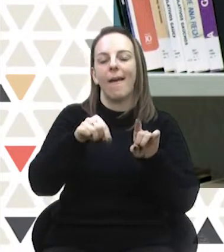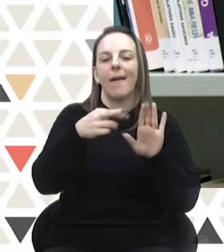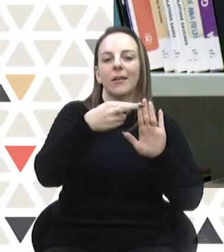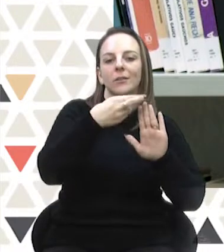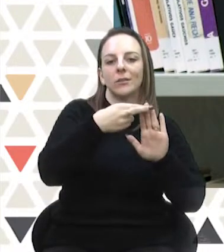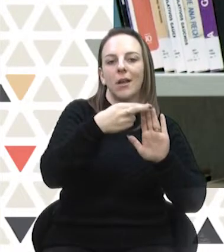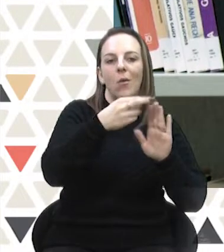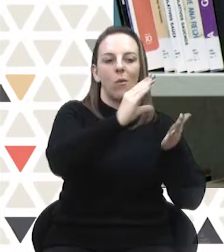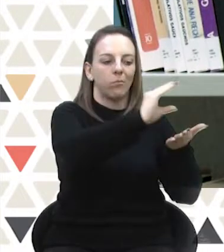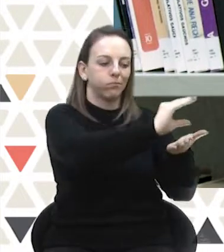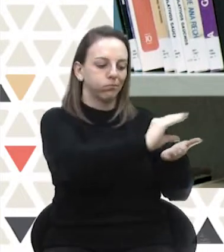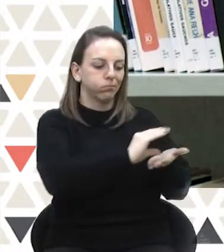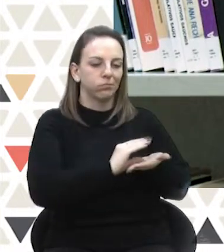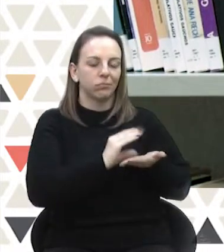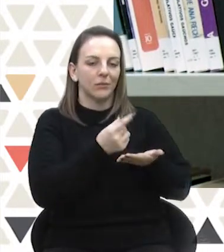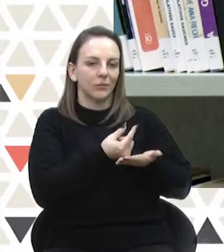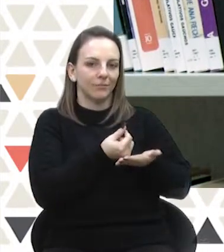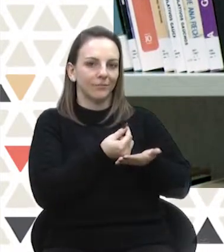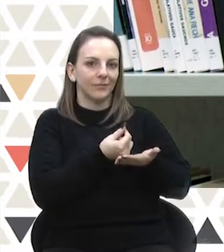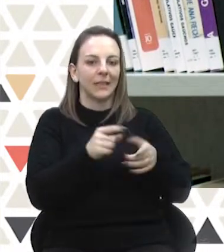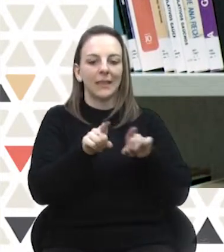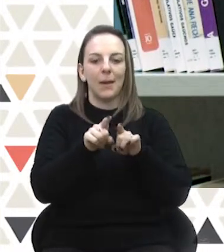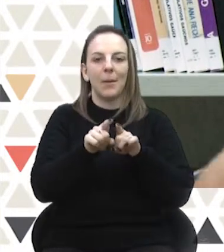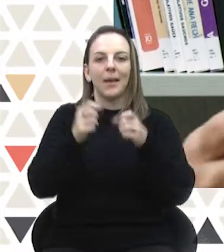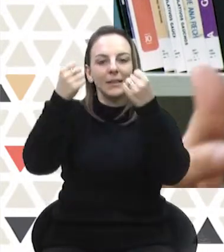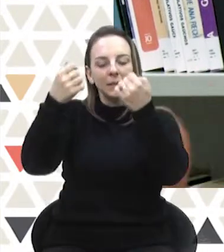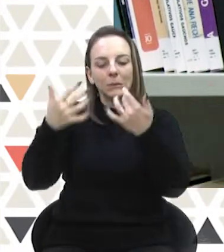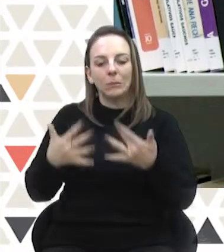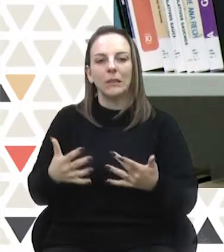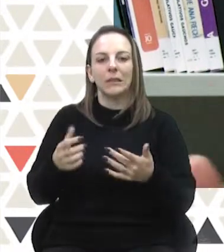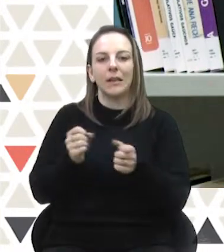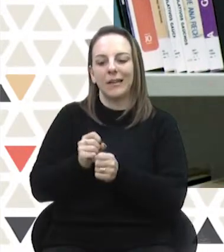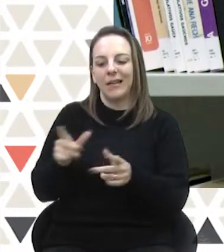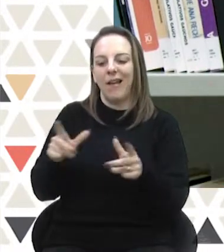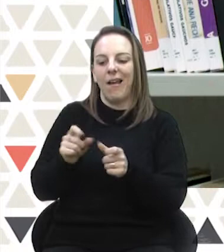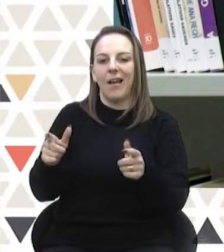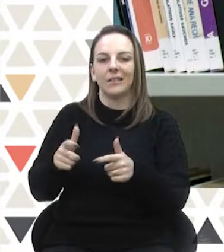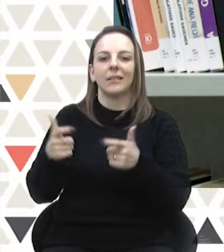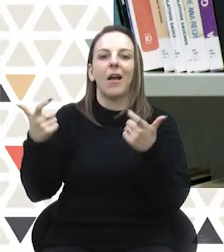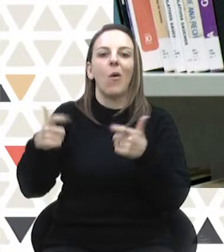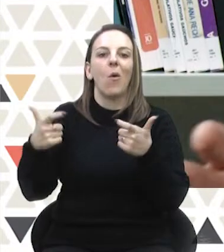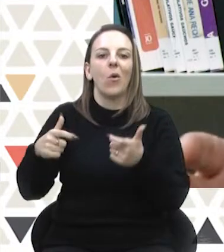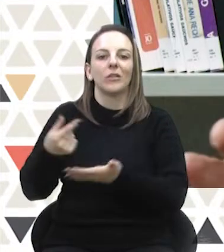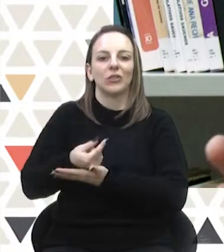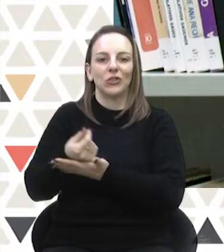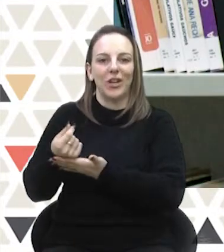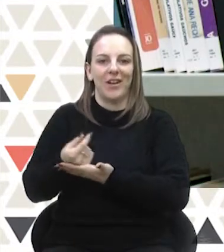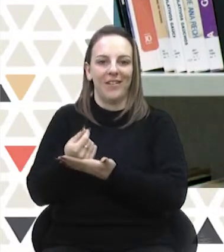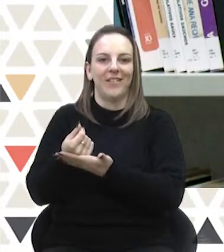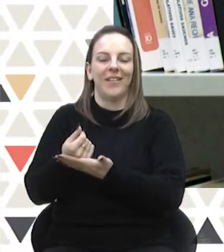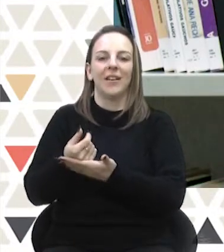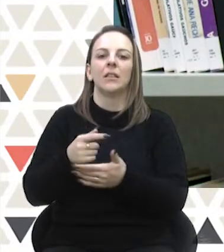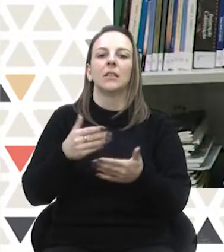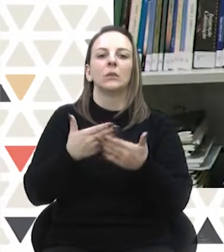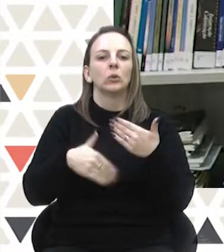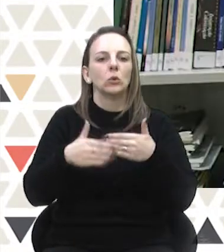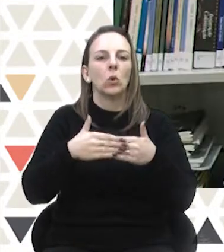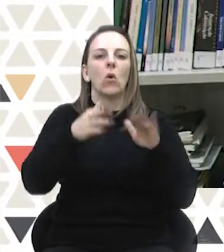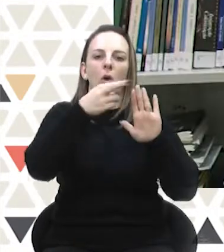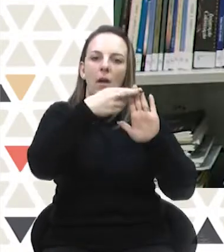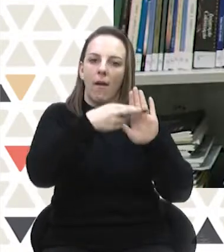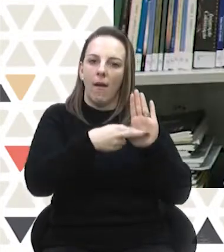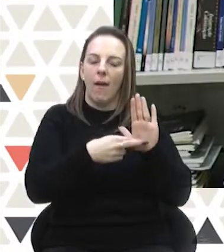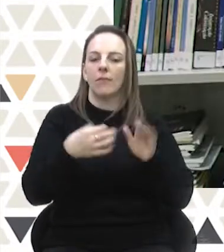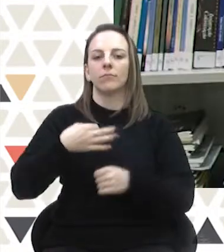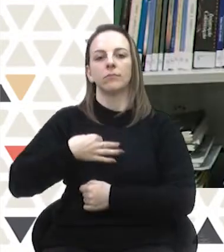resoluções sobre arrecadação e prestação de contas nas eleições eleitorais, ou todas as regras que os